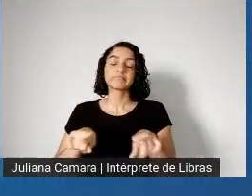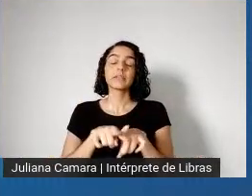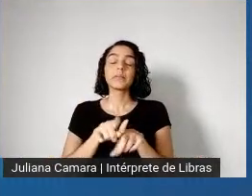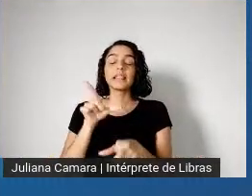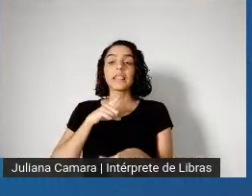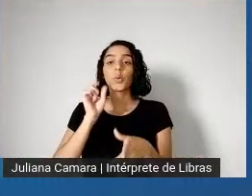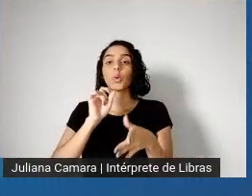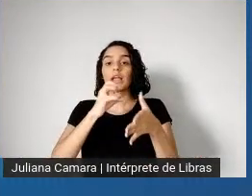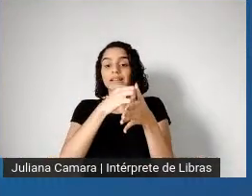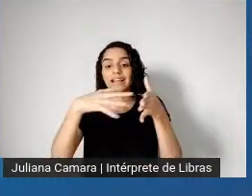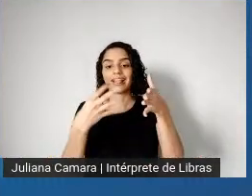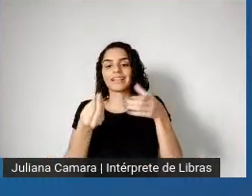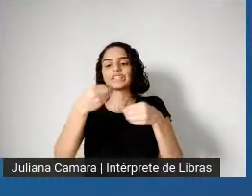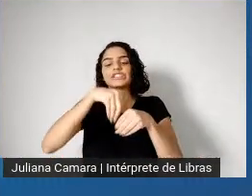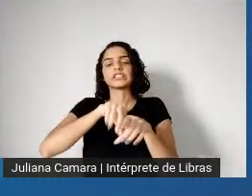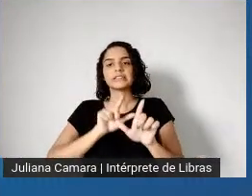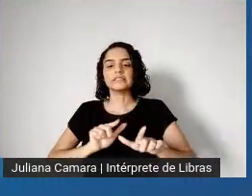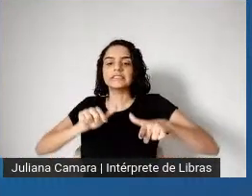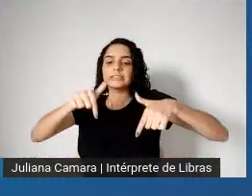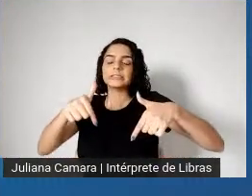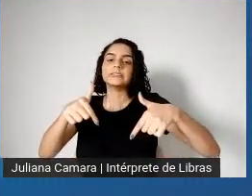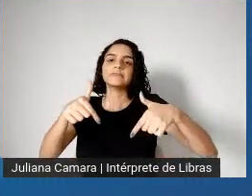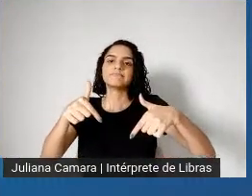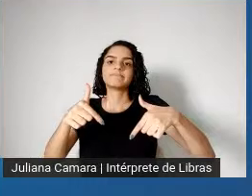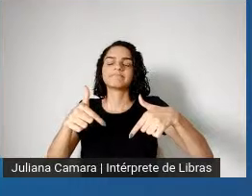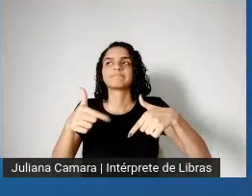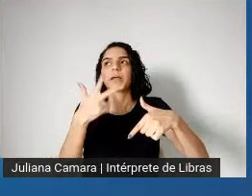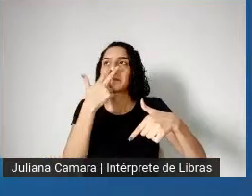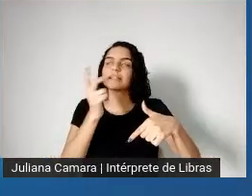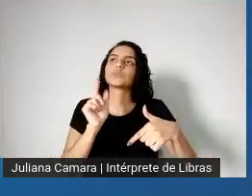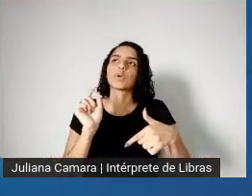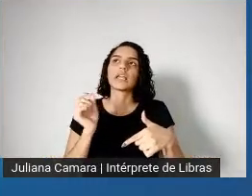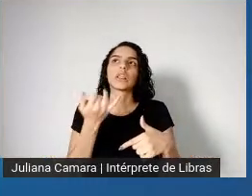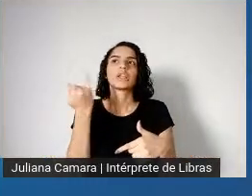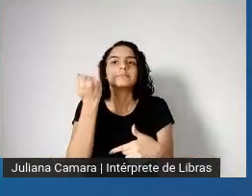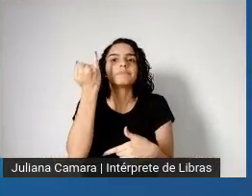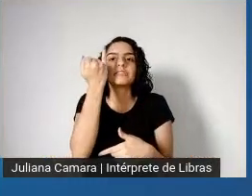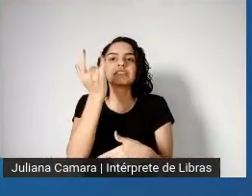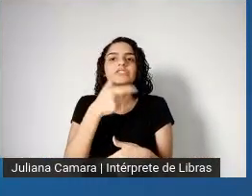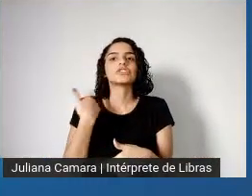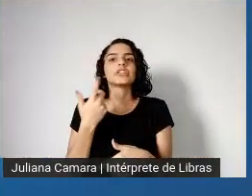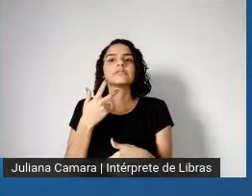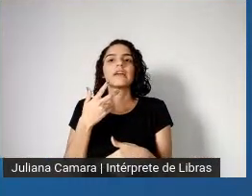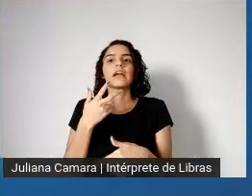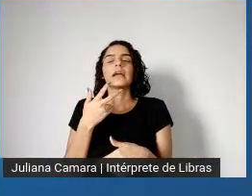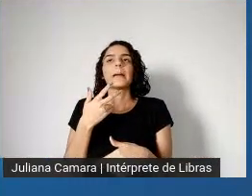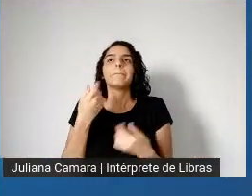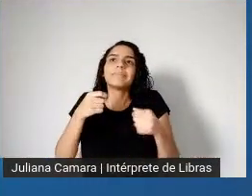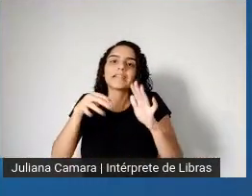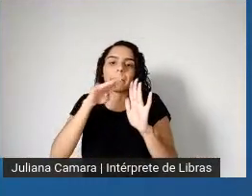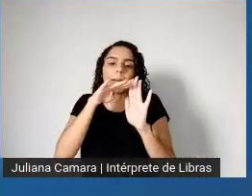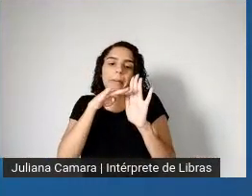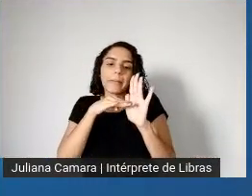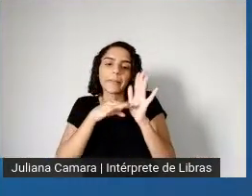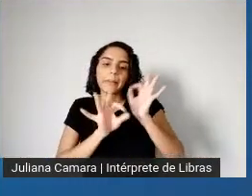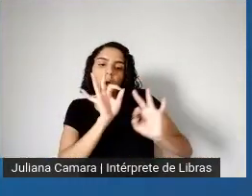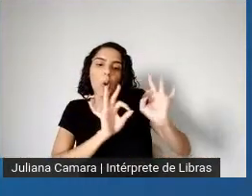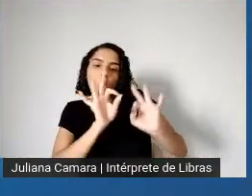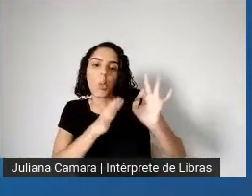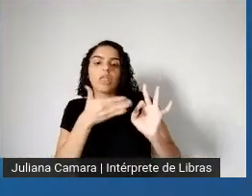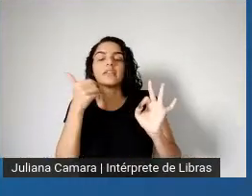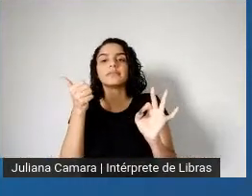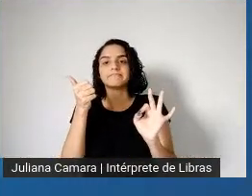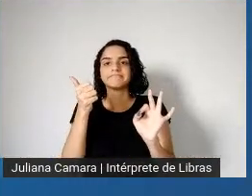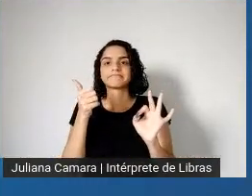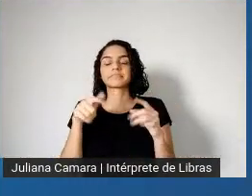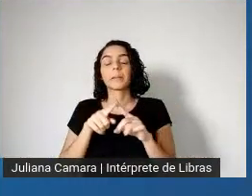desse enfrentamento que seria importante ter uma organização maior. No tocante, depois